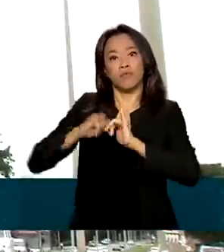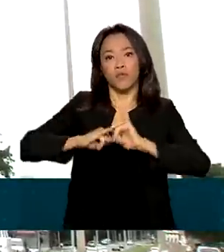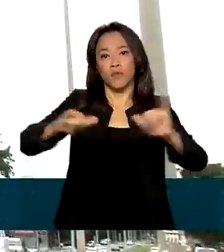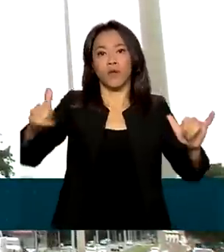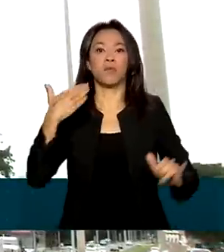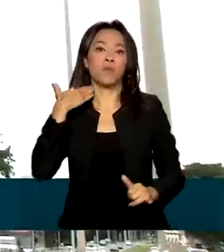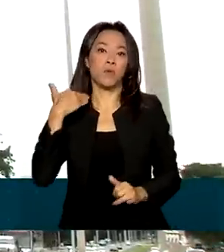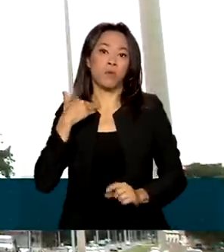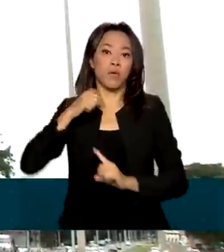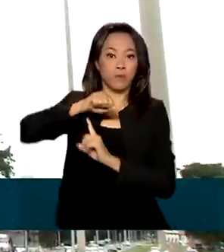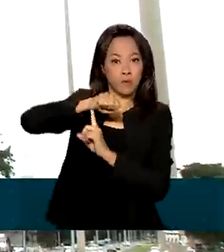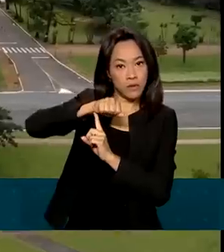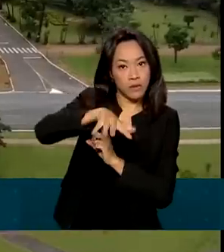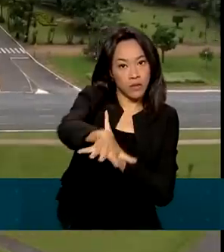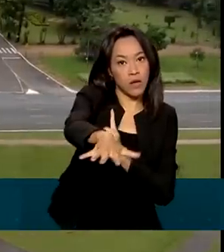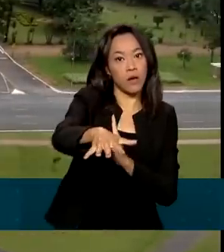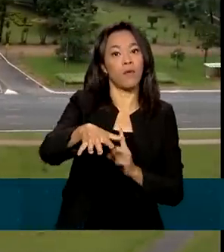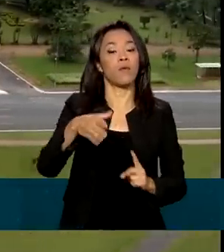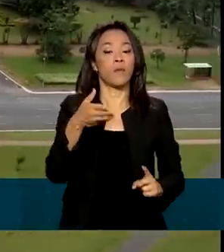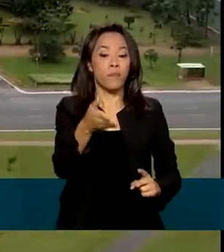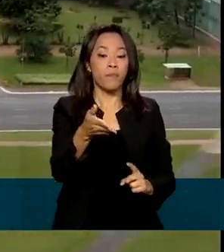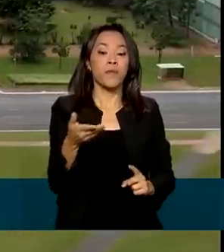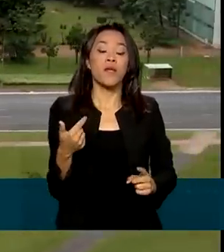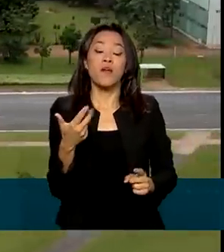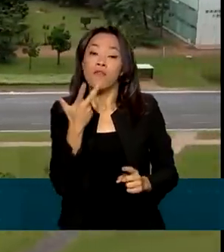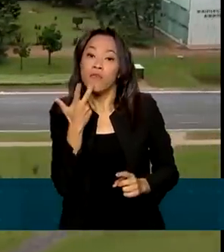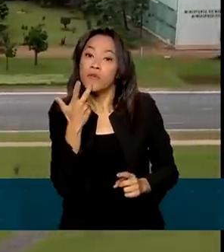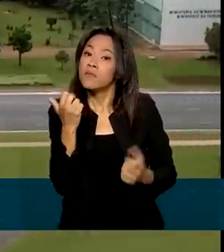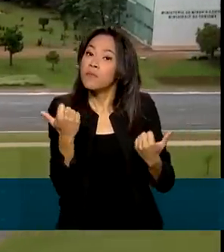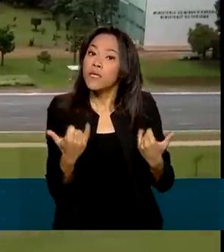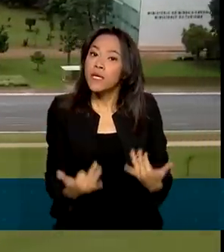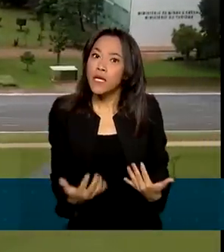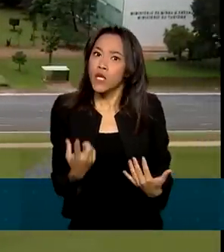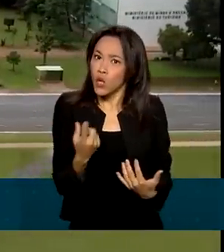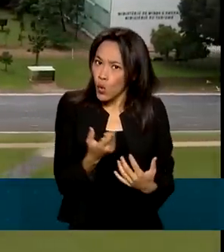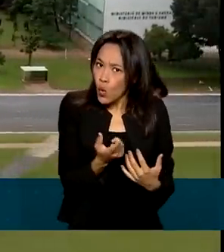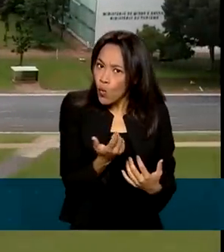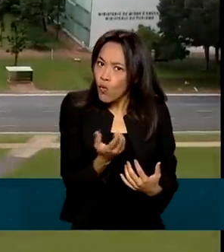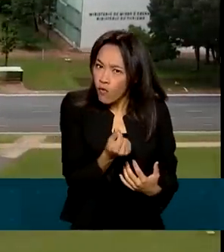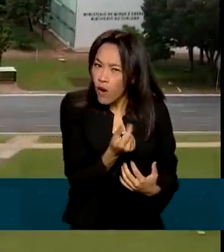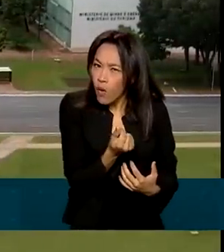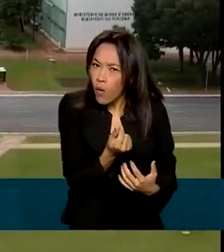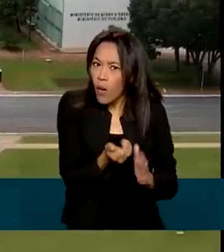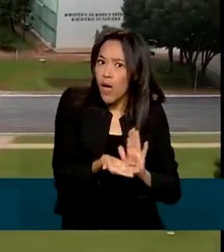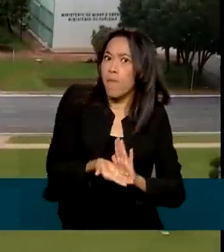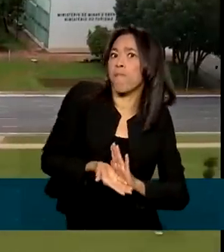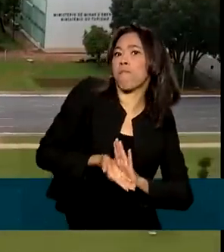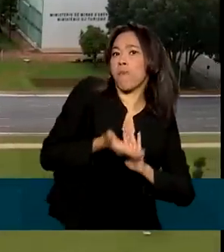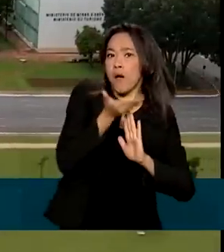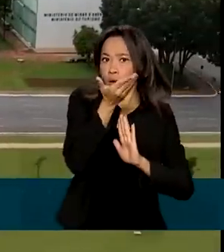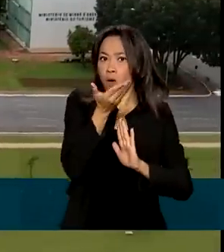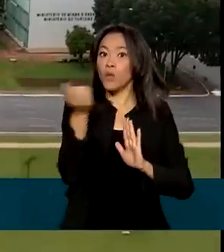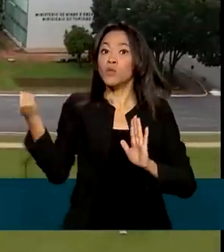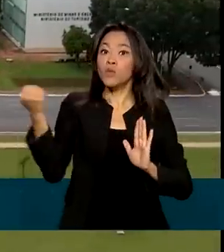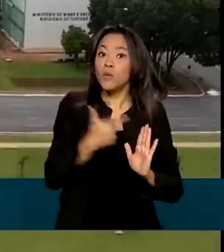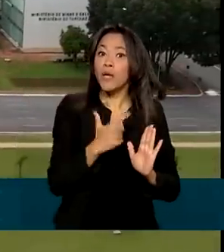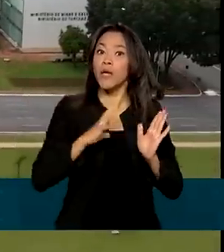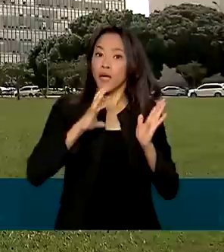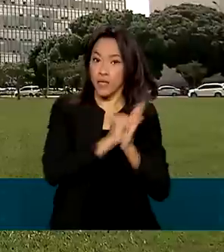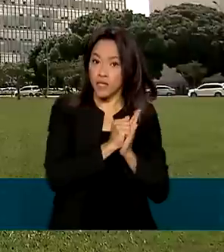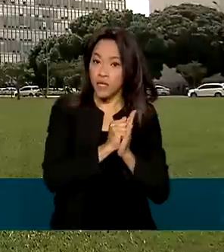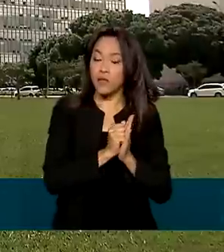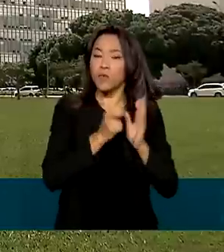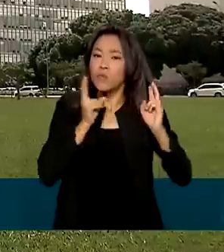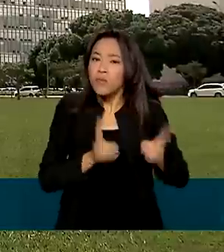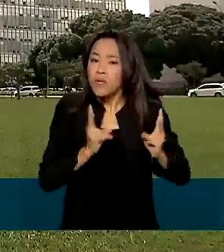Central nesta segunda-feira mostra que o valor é bem maior do que o registrado no mesmo período do ano passado,